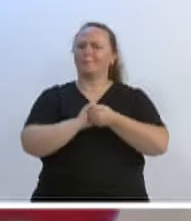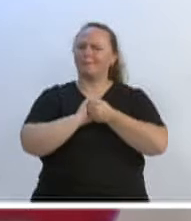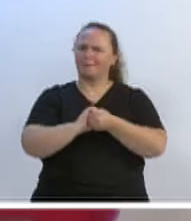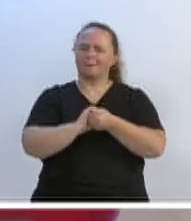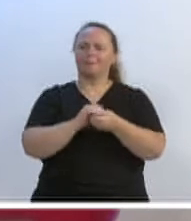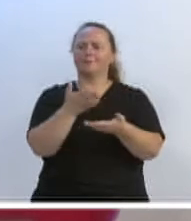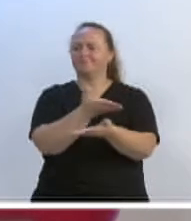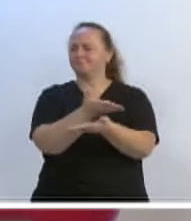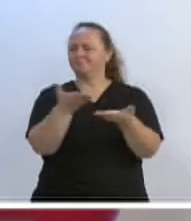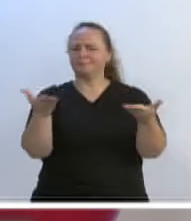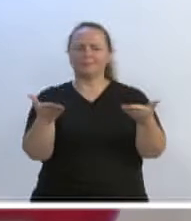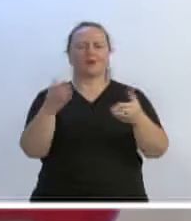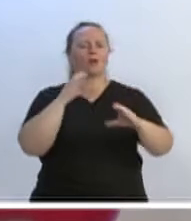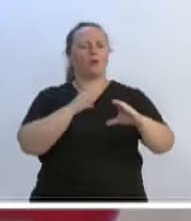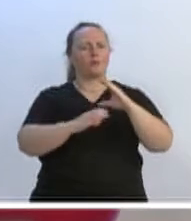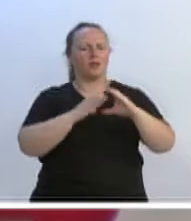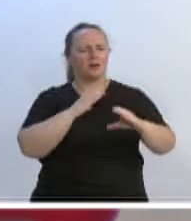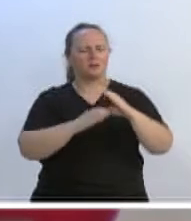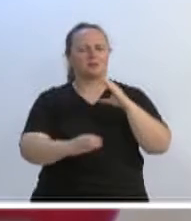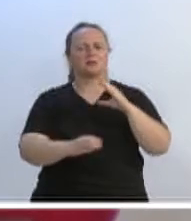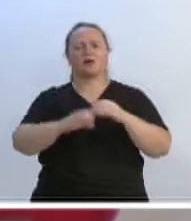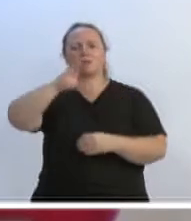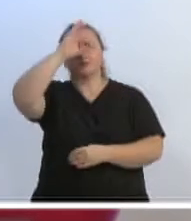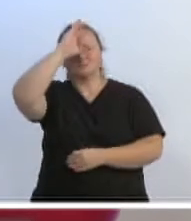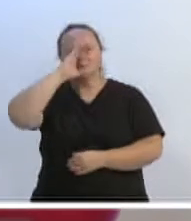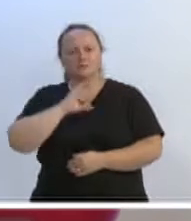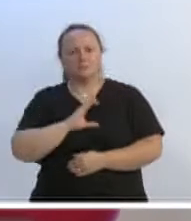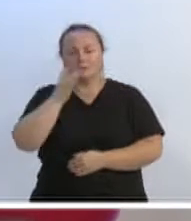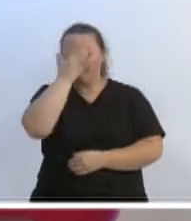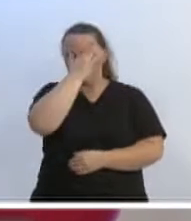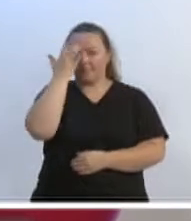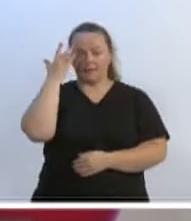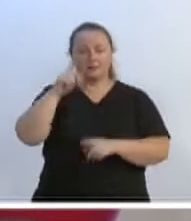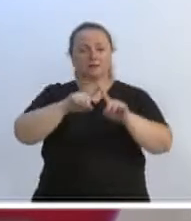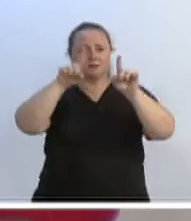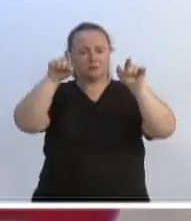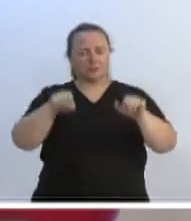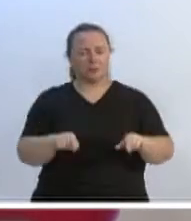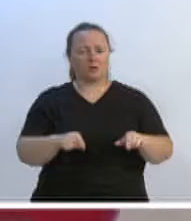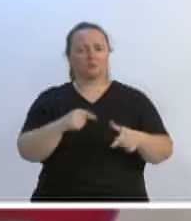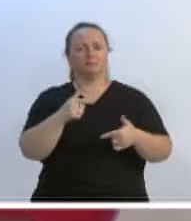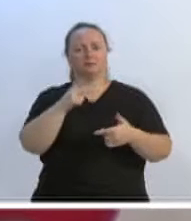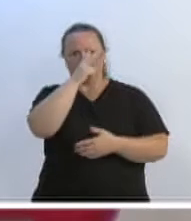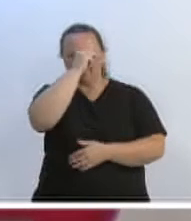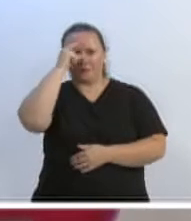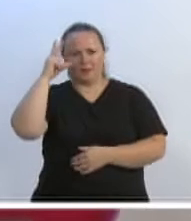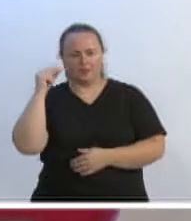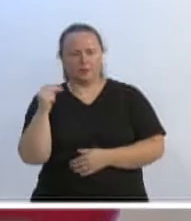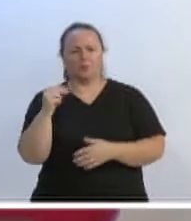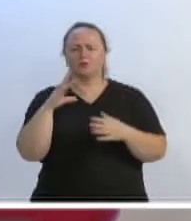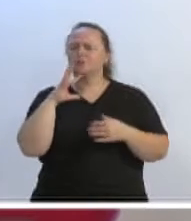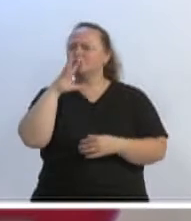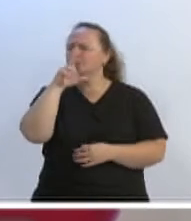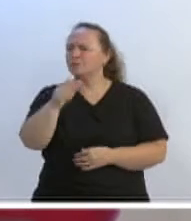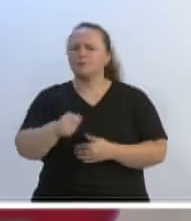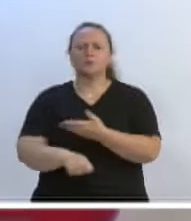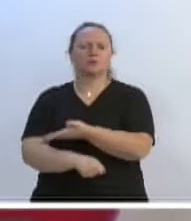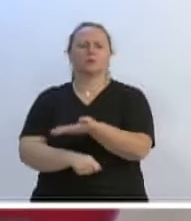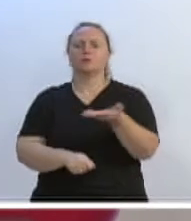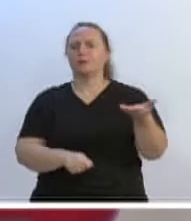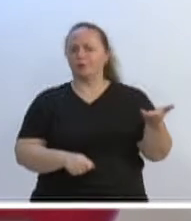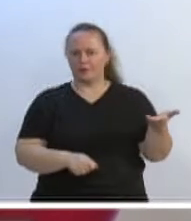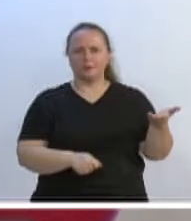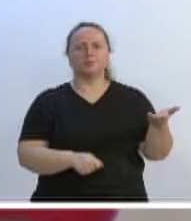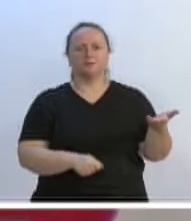comunicação, a você cidadão, aos funcionários da prefeitura, colaboradores, a todos, todos, em especial,